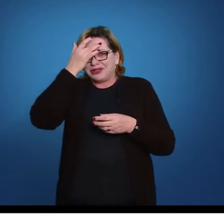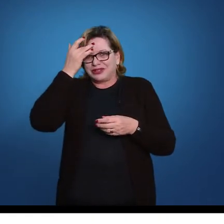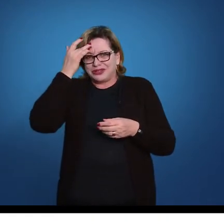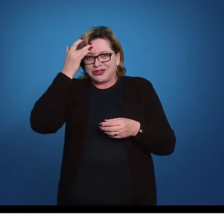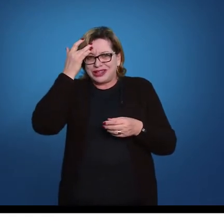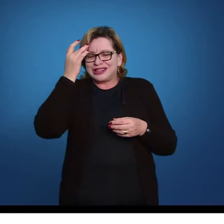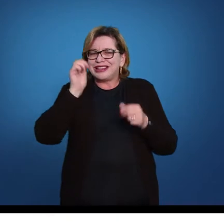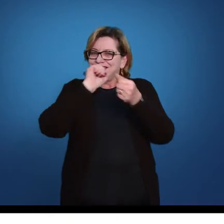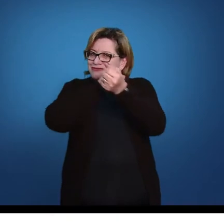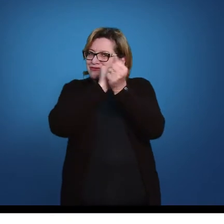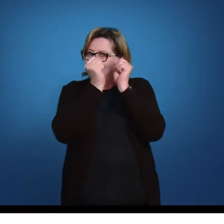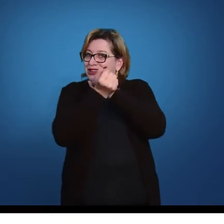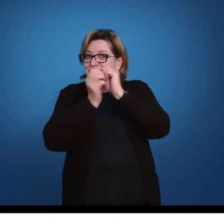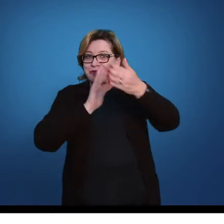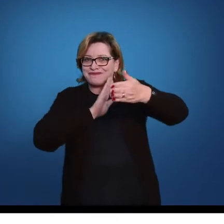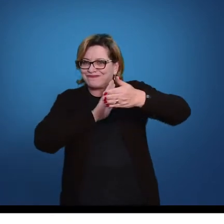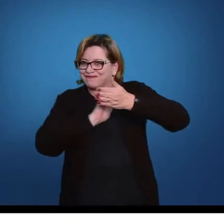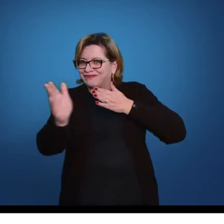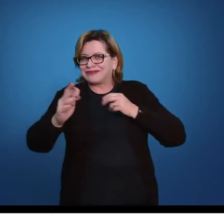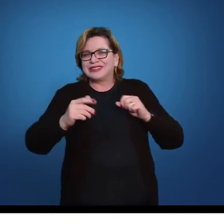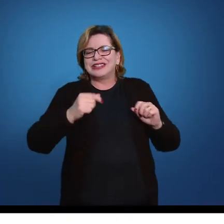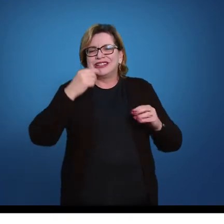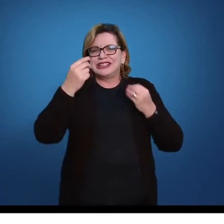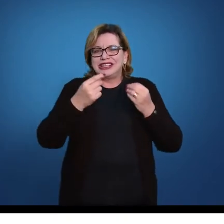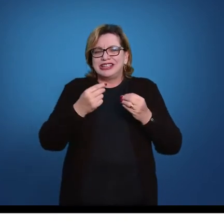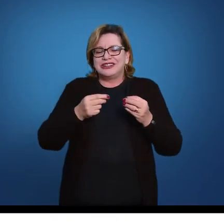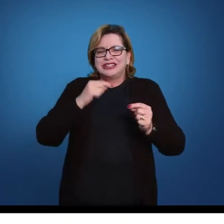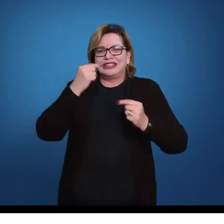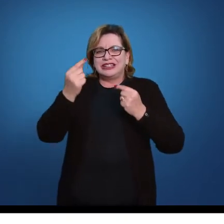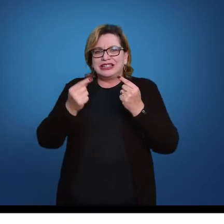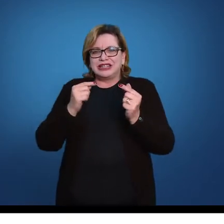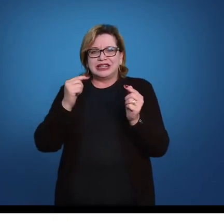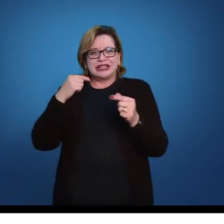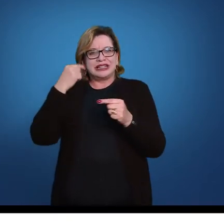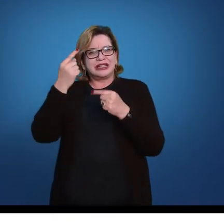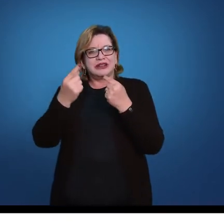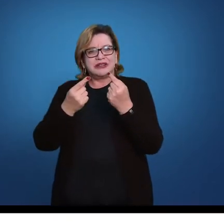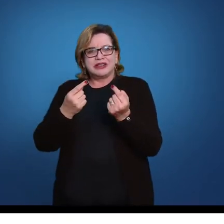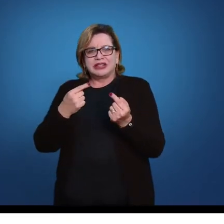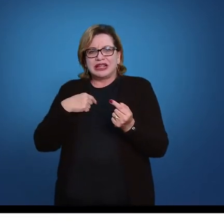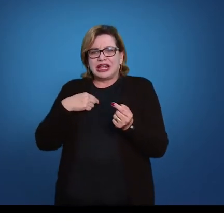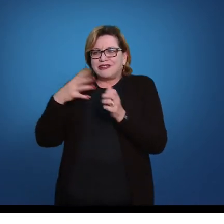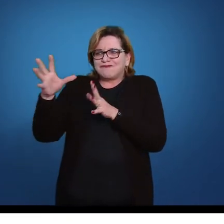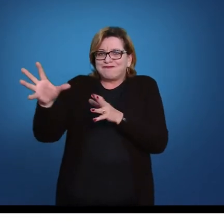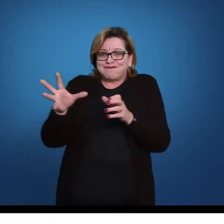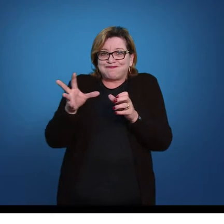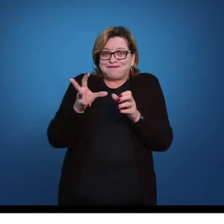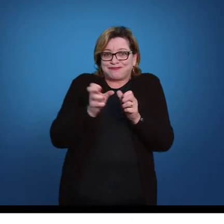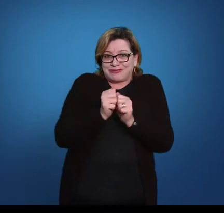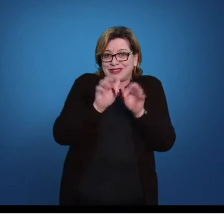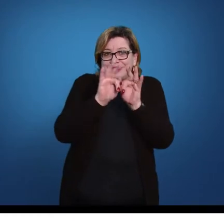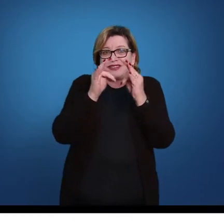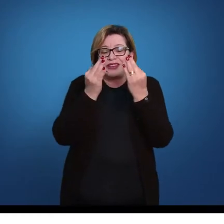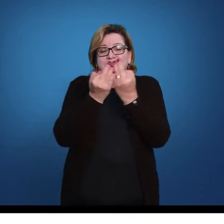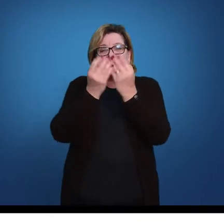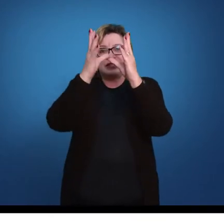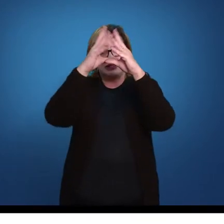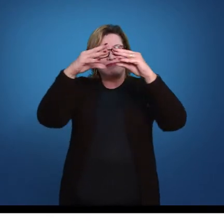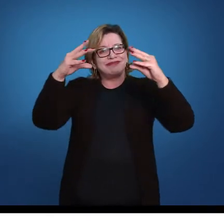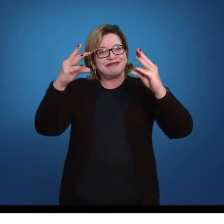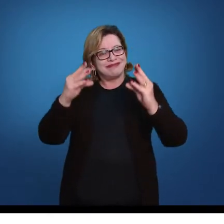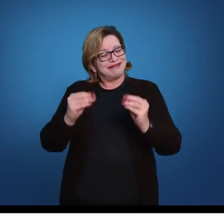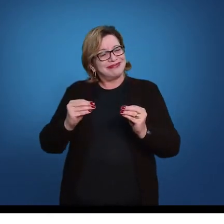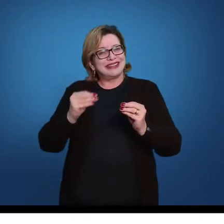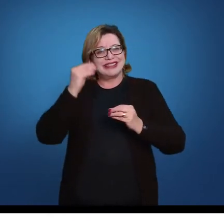proprietários, dos fazendeiros de terras, e eram assimilados à família circense de tal